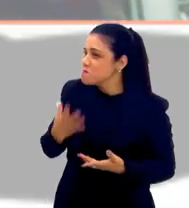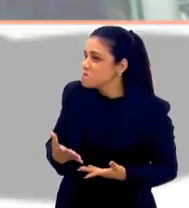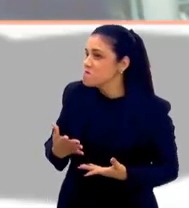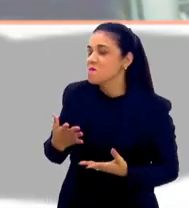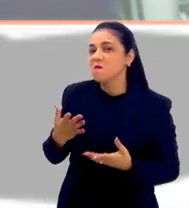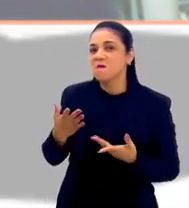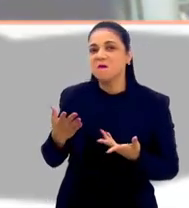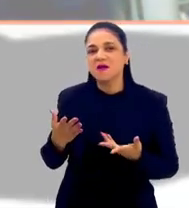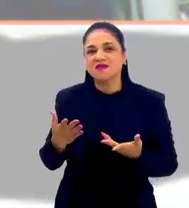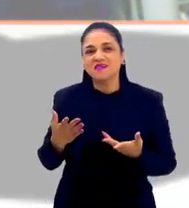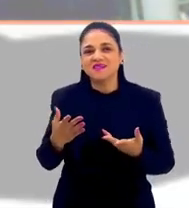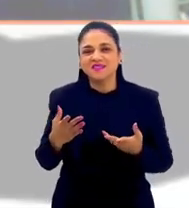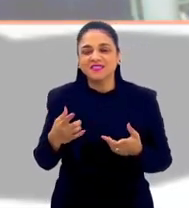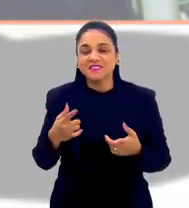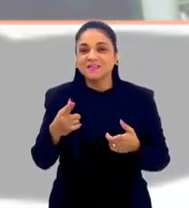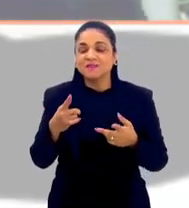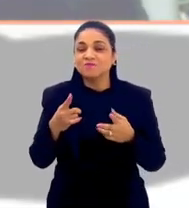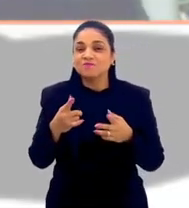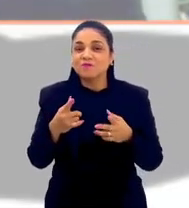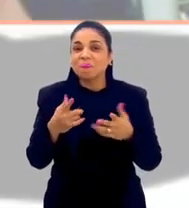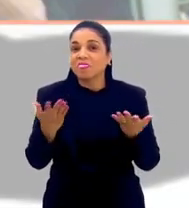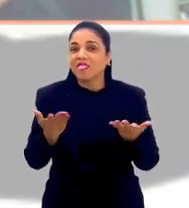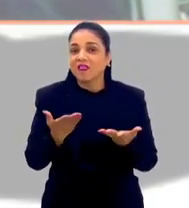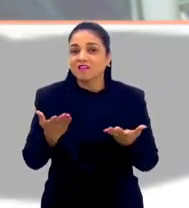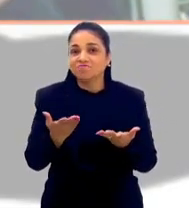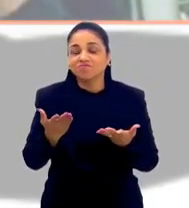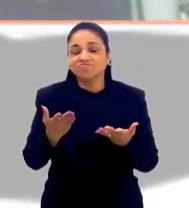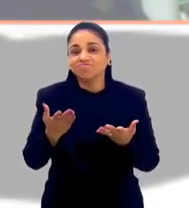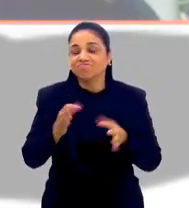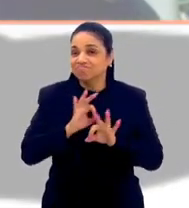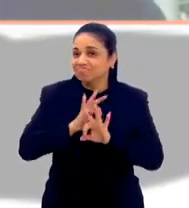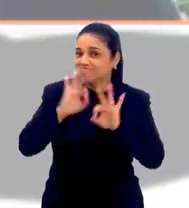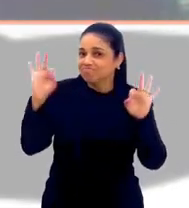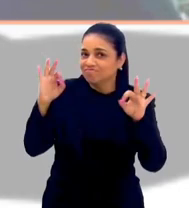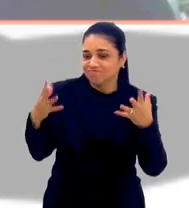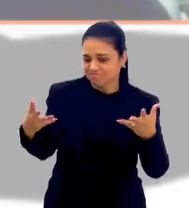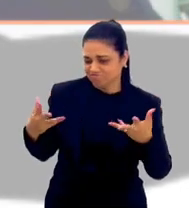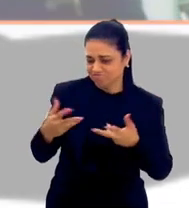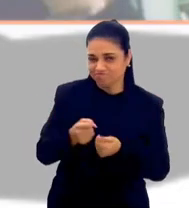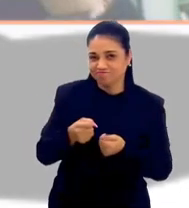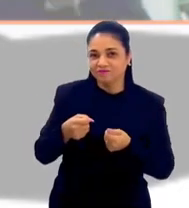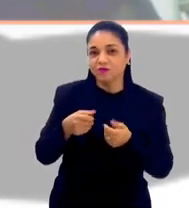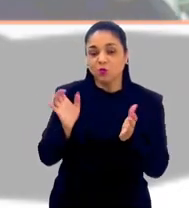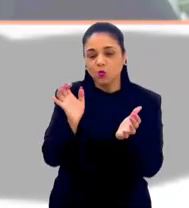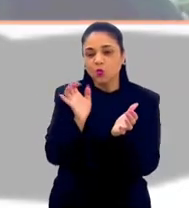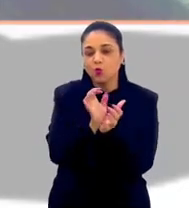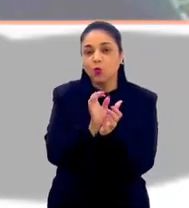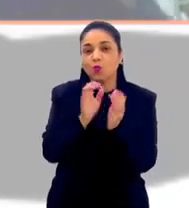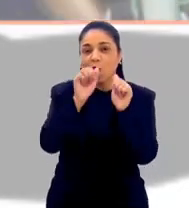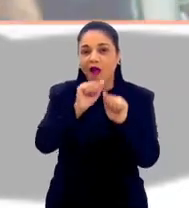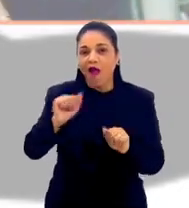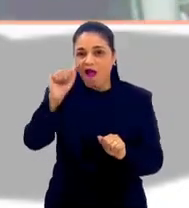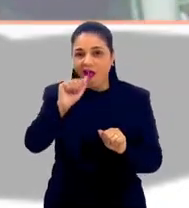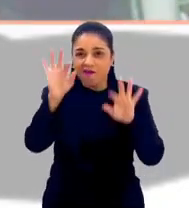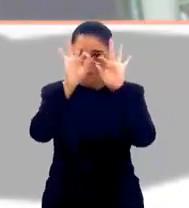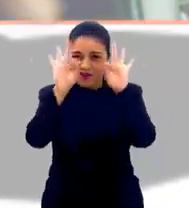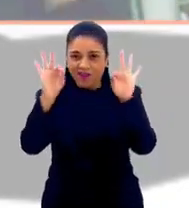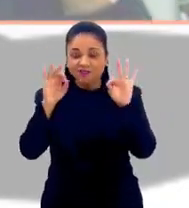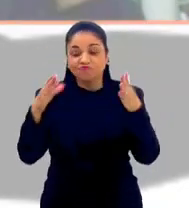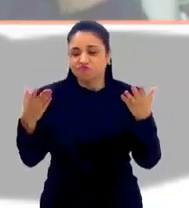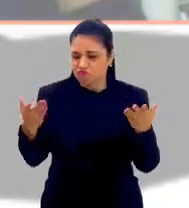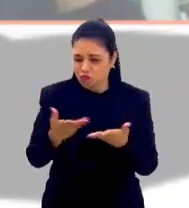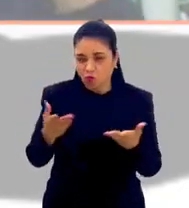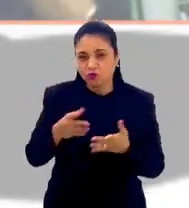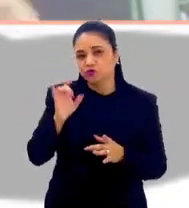boa. Inclusive, esse é a máxima de todo aquele grupo do AA, só por hoje.